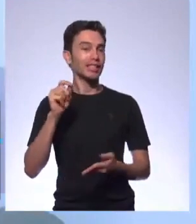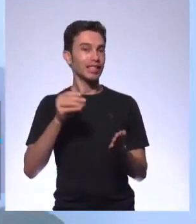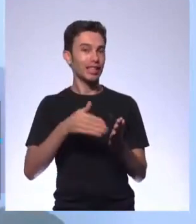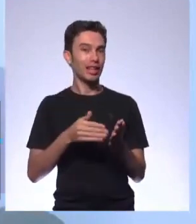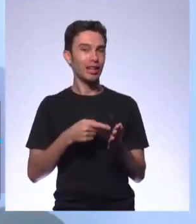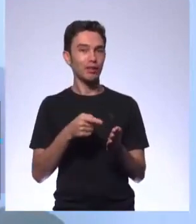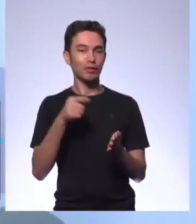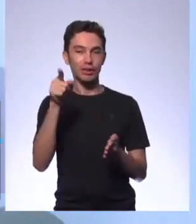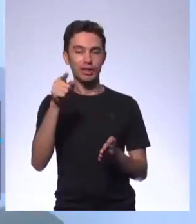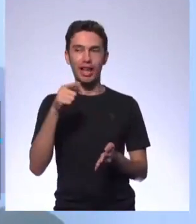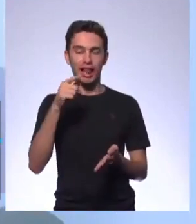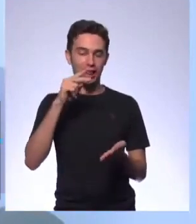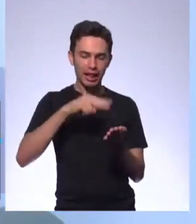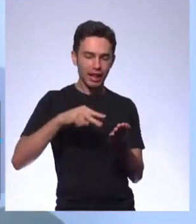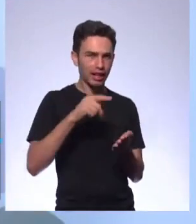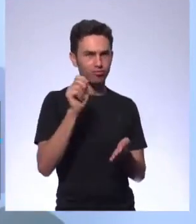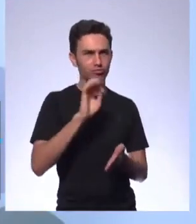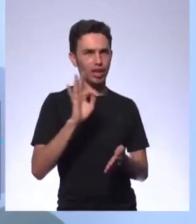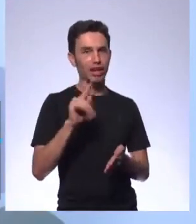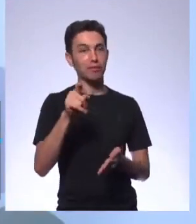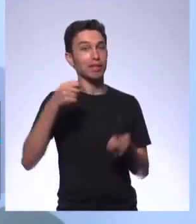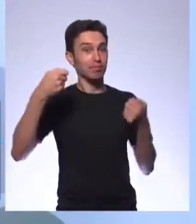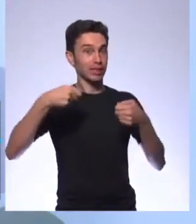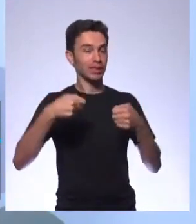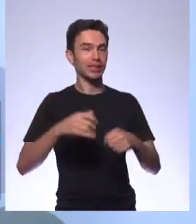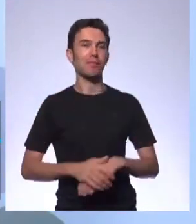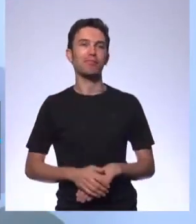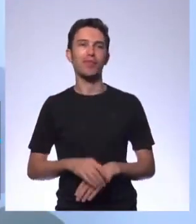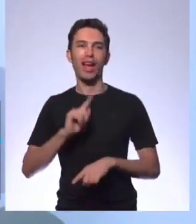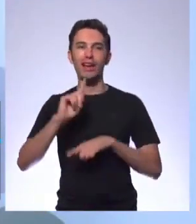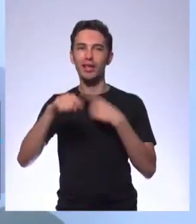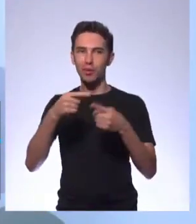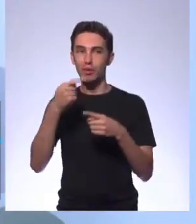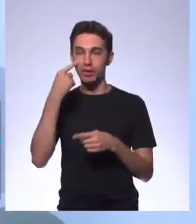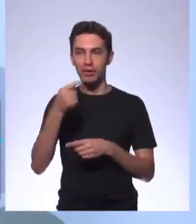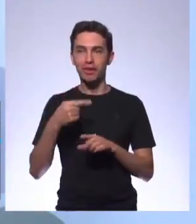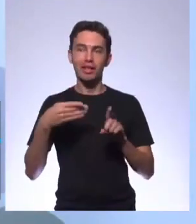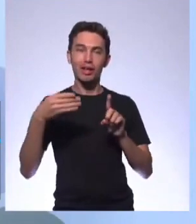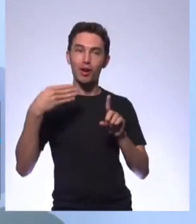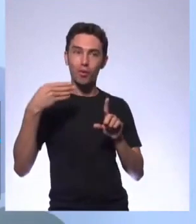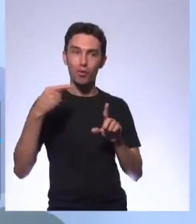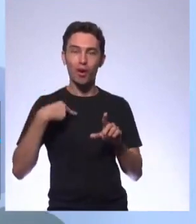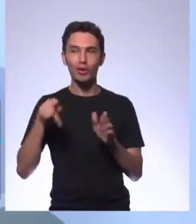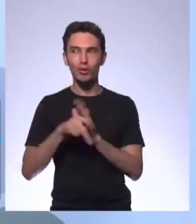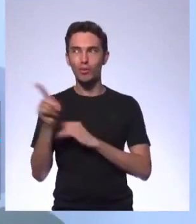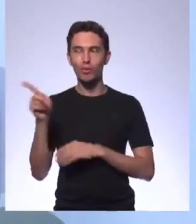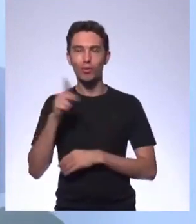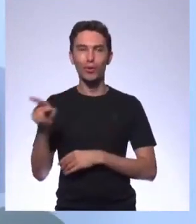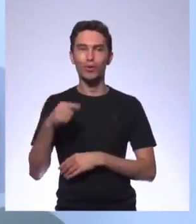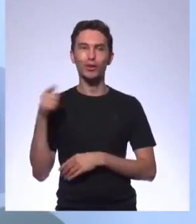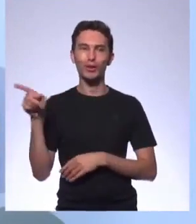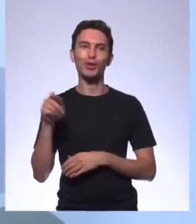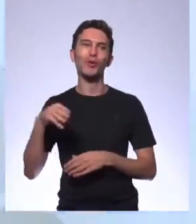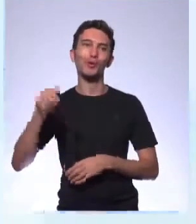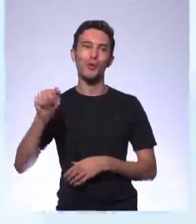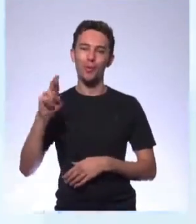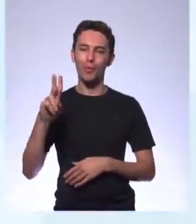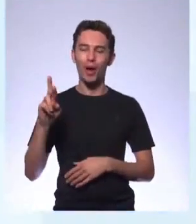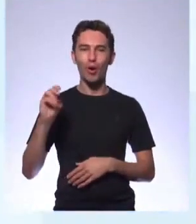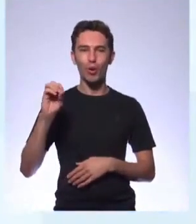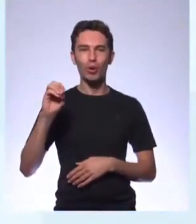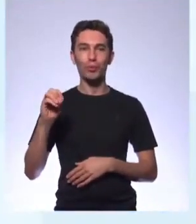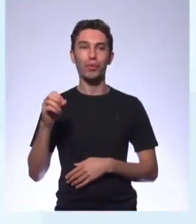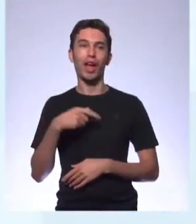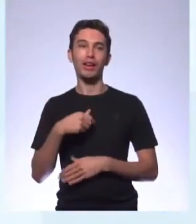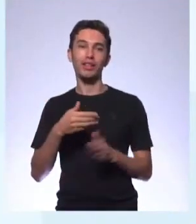aula e vocês vão conhecer aí essa leitura do blog do professor Mauro. Vamos lá, então, ao caderno do aluno. Vocês